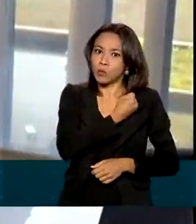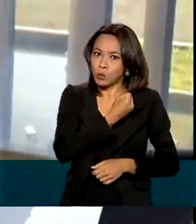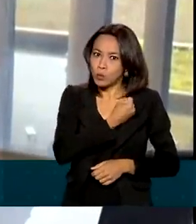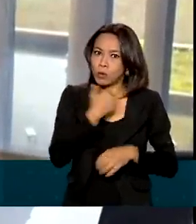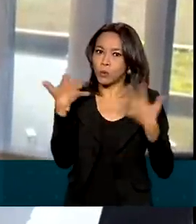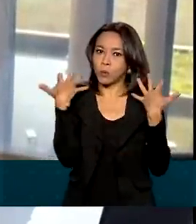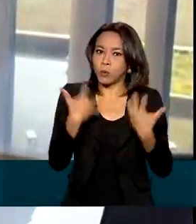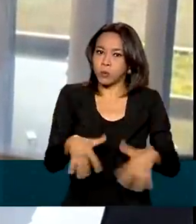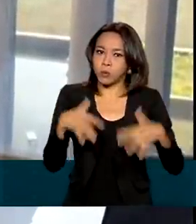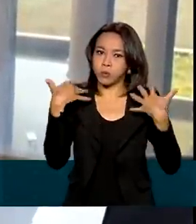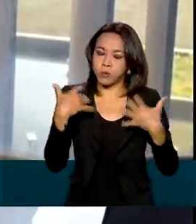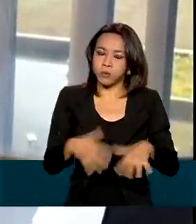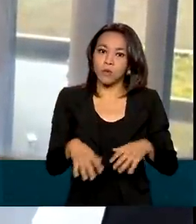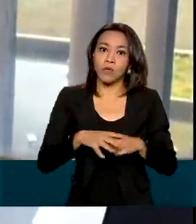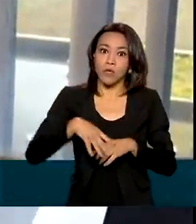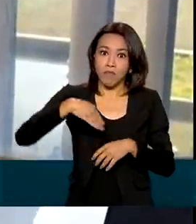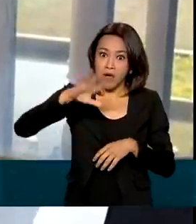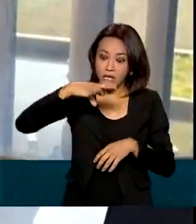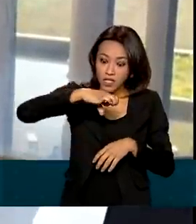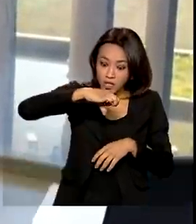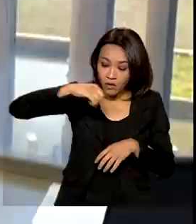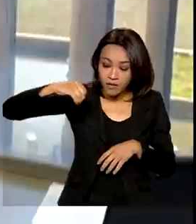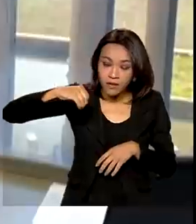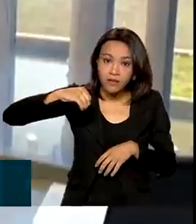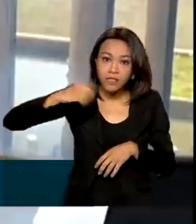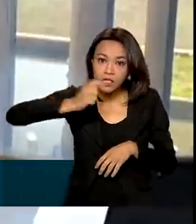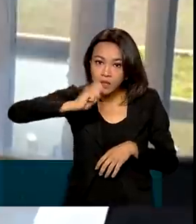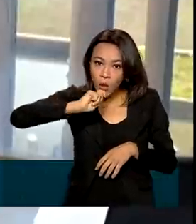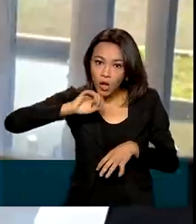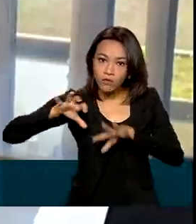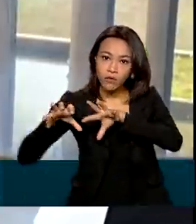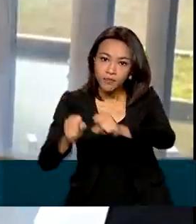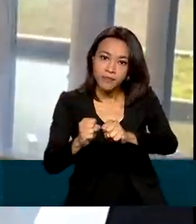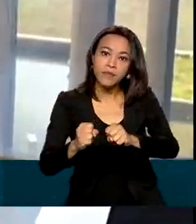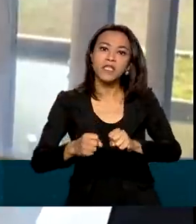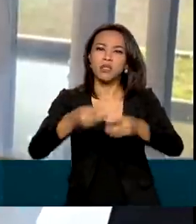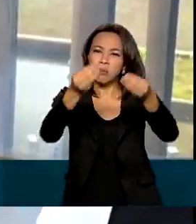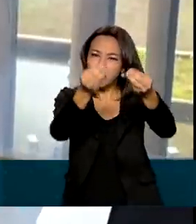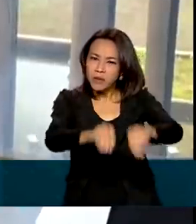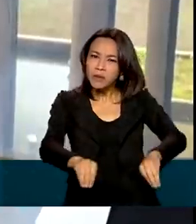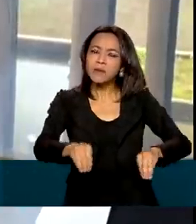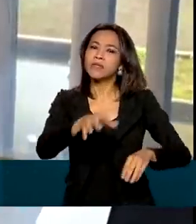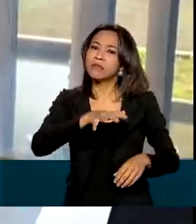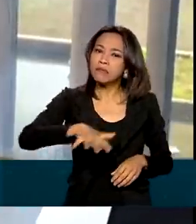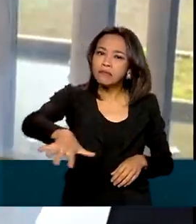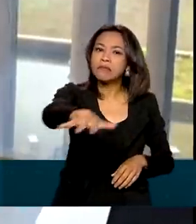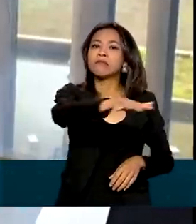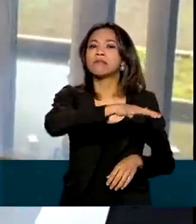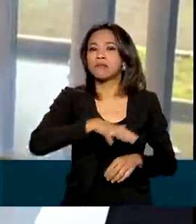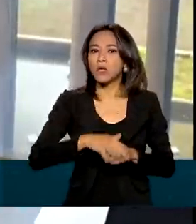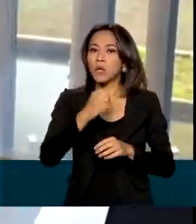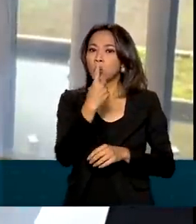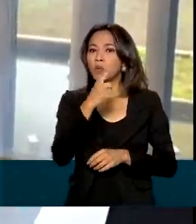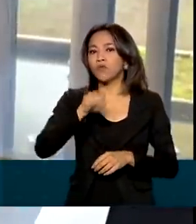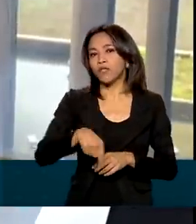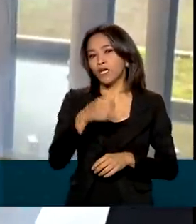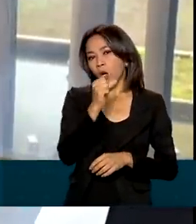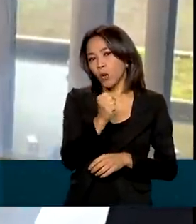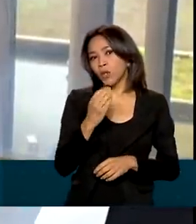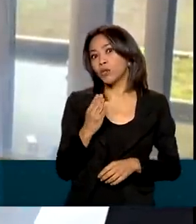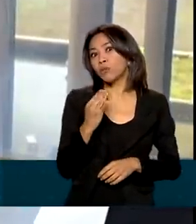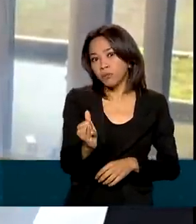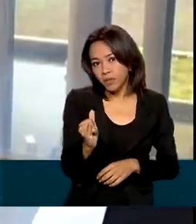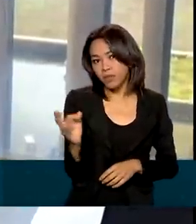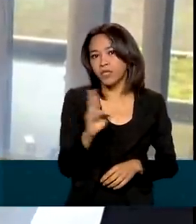já de mais de 900 toneladas de drogas apreendidas e um prejuízo estimado na ordem de 1,8 bilhão